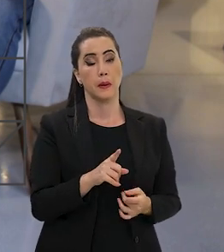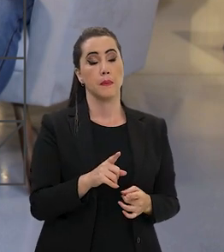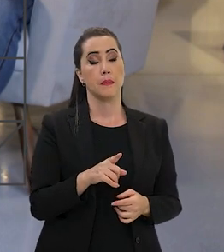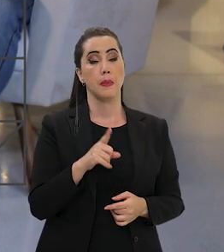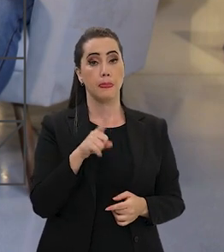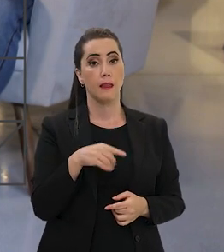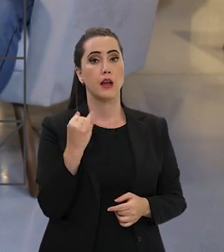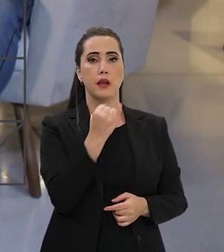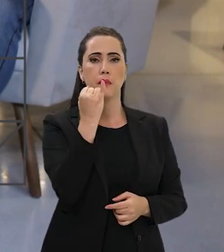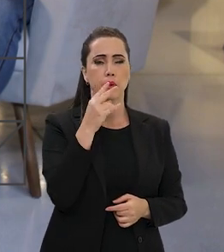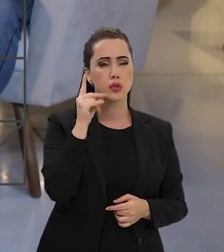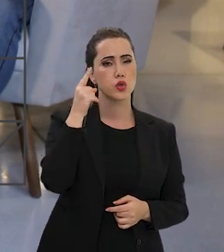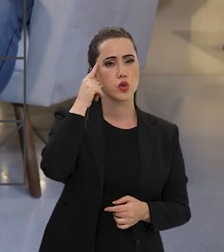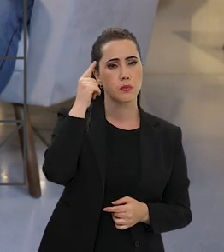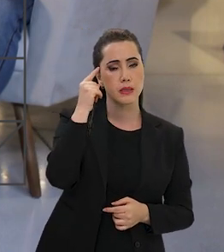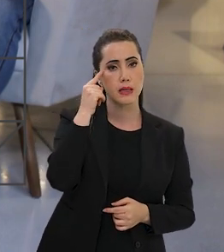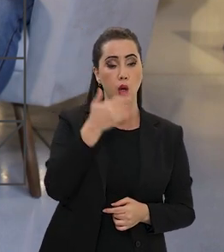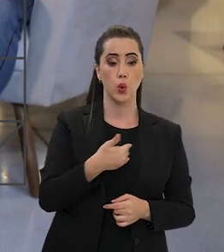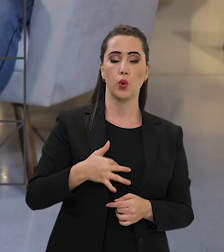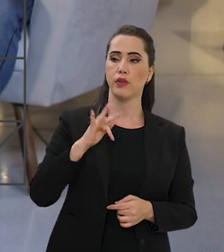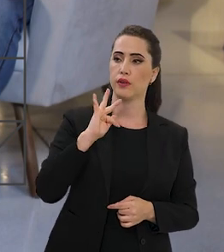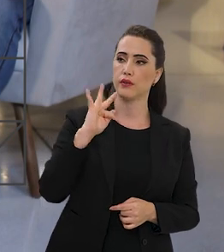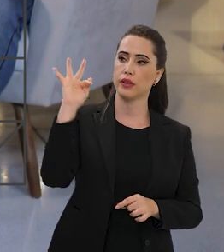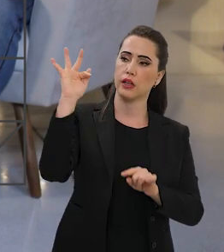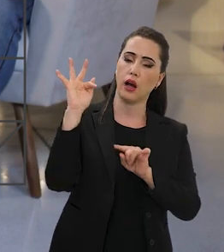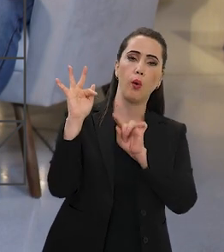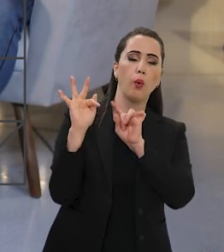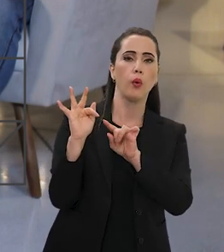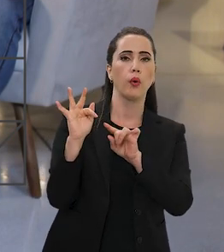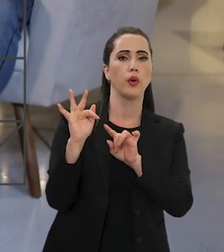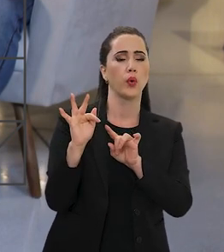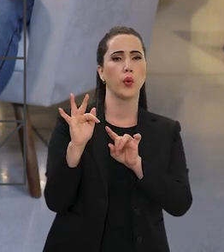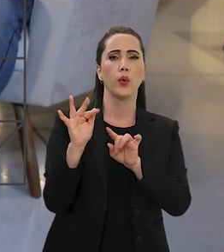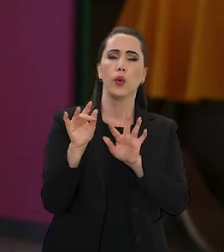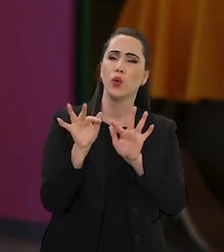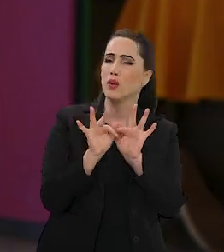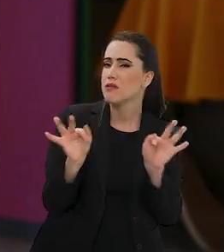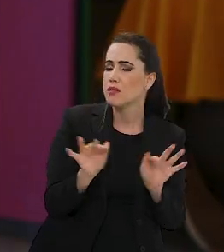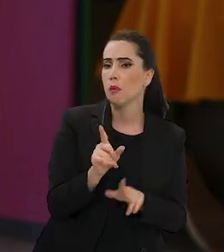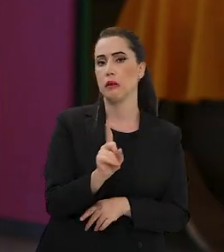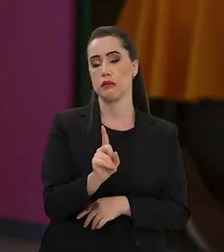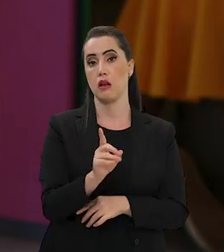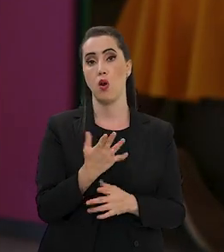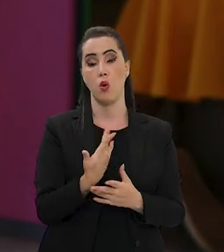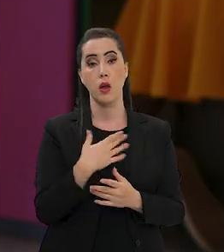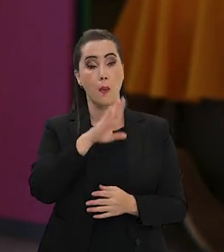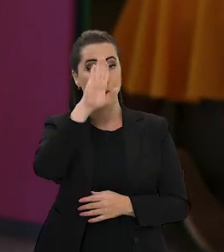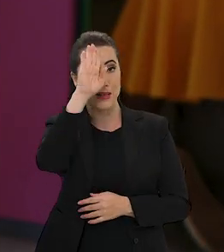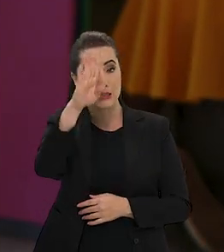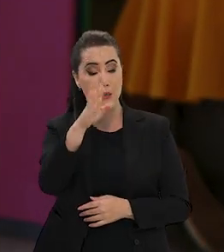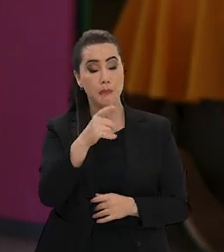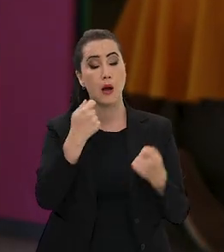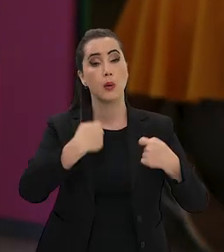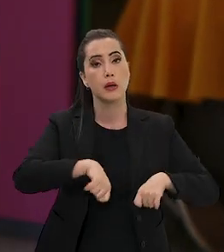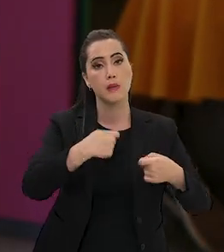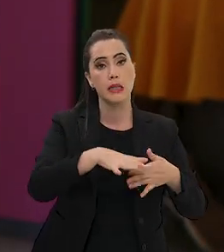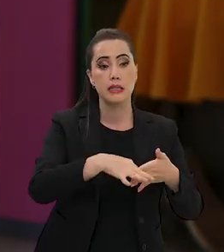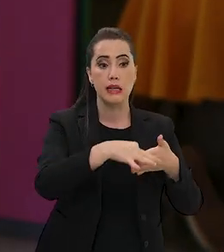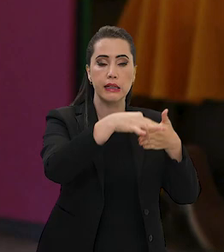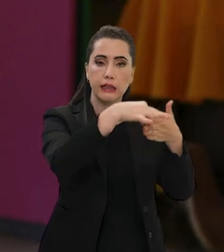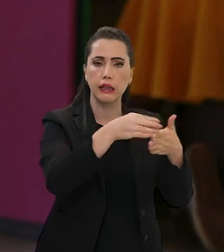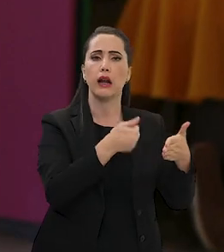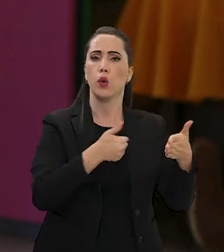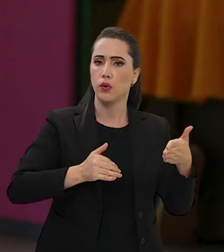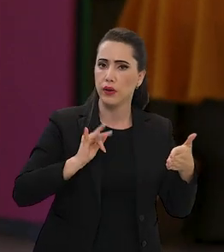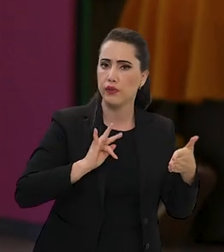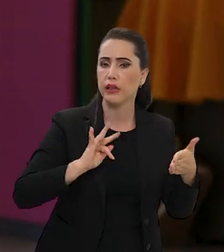também, assim, estruturar a federação não é algo simples. E o ente central, no caso,